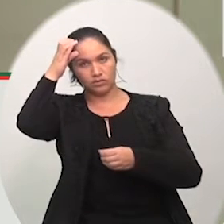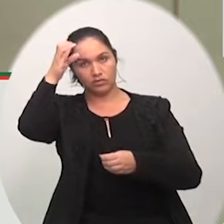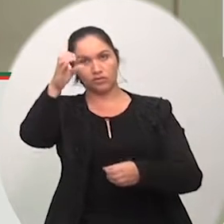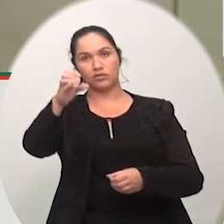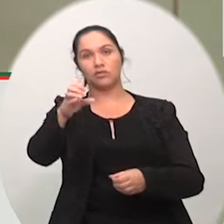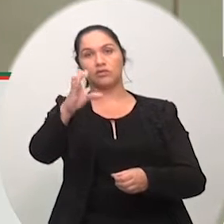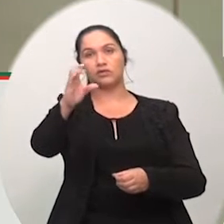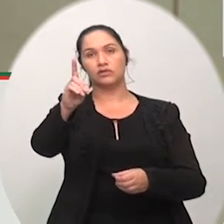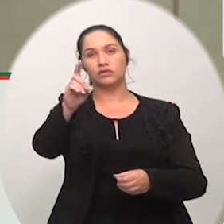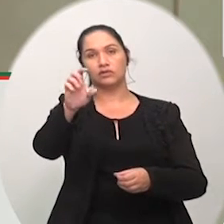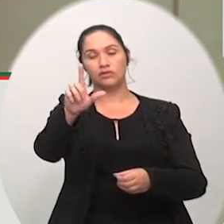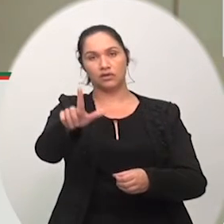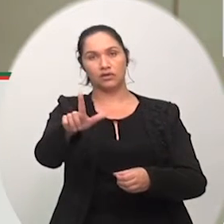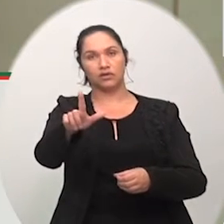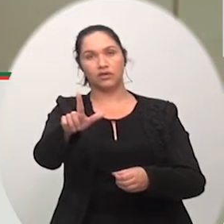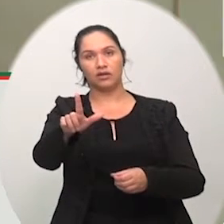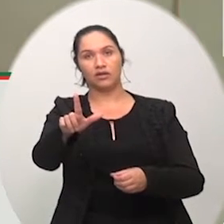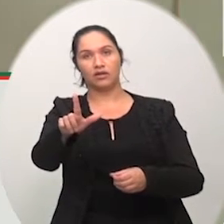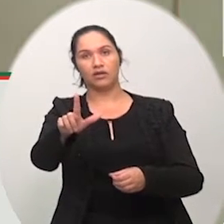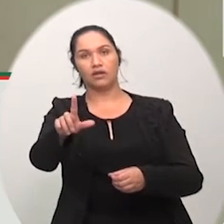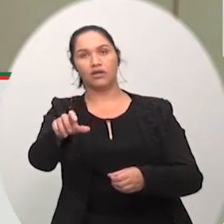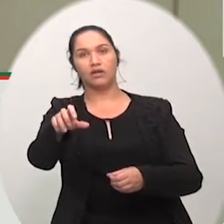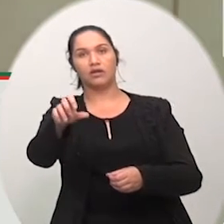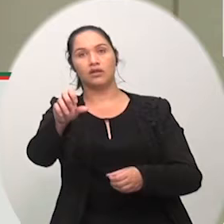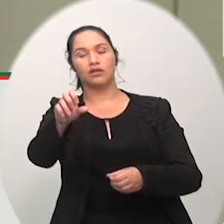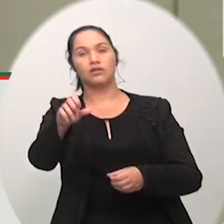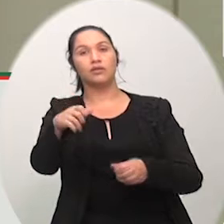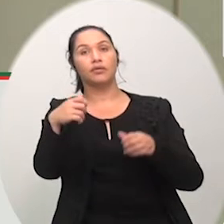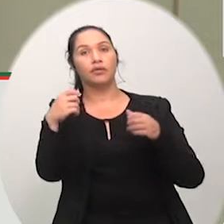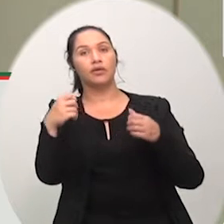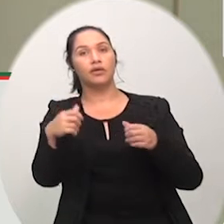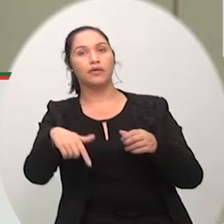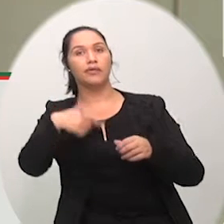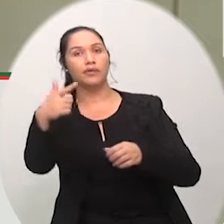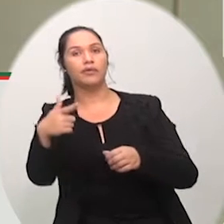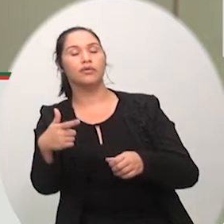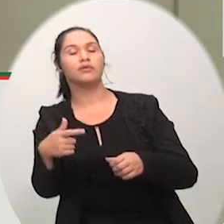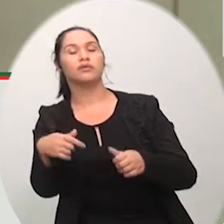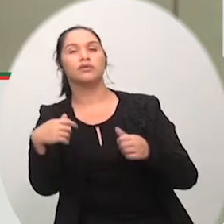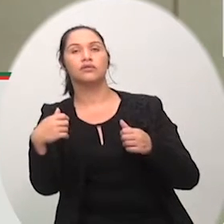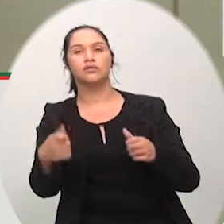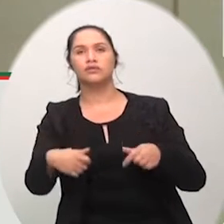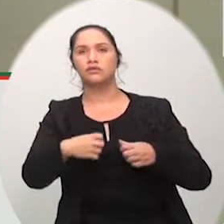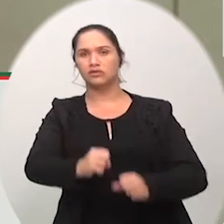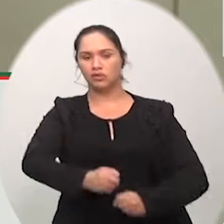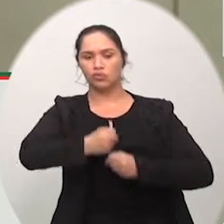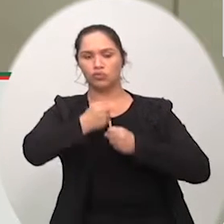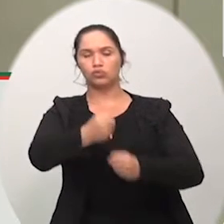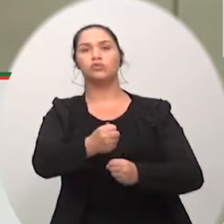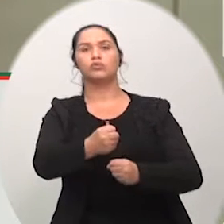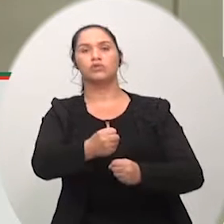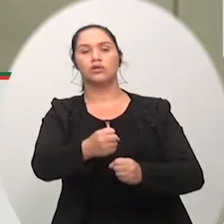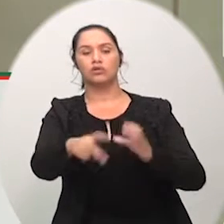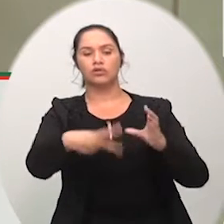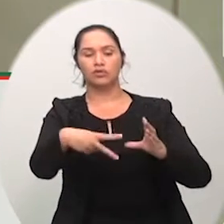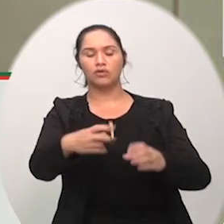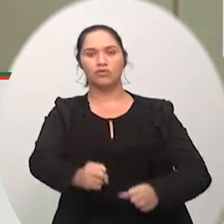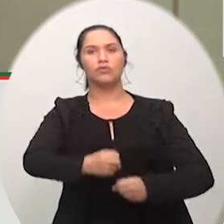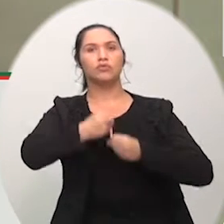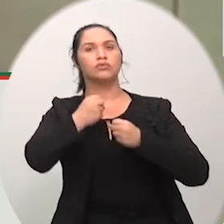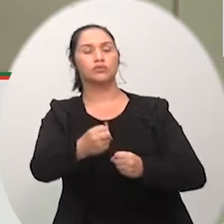a Criciúma Preve em que essa casa está encampando esta bandeira para poder solucionar o que toca